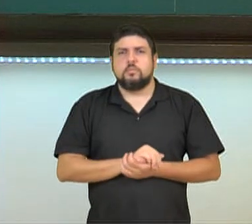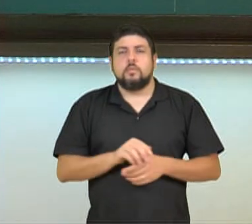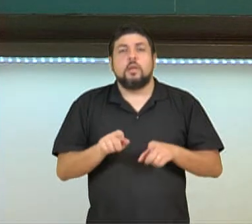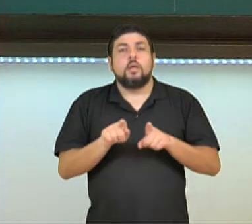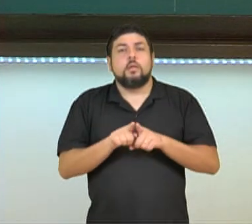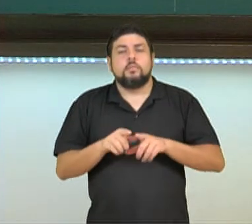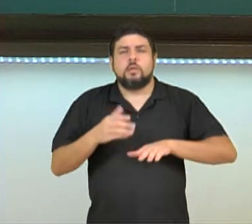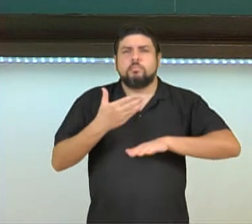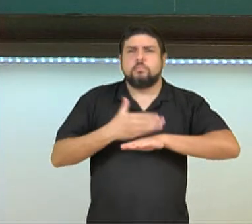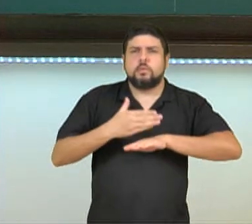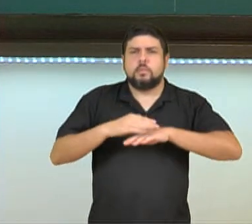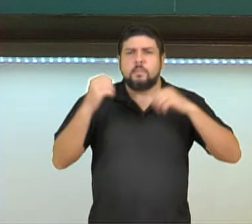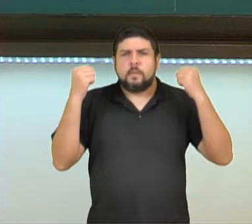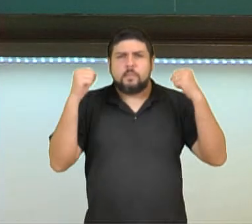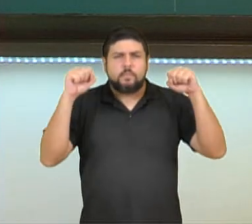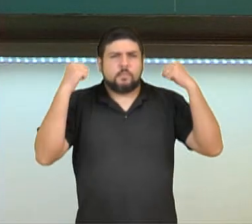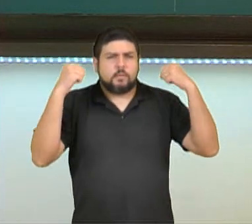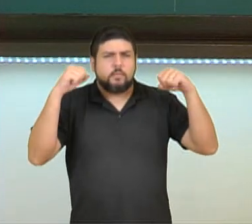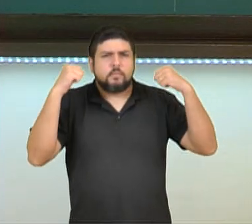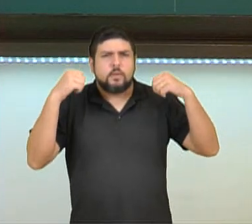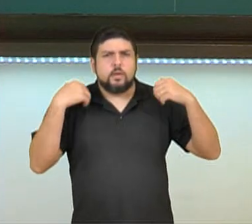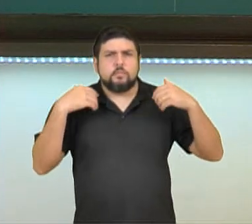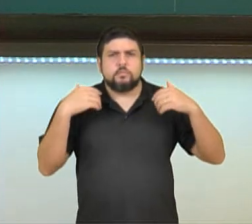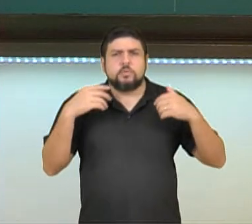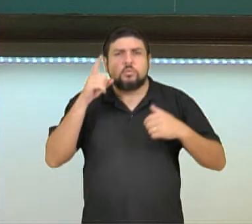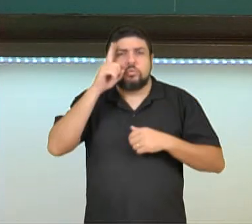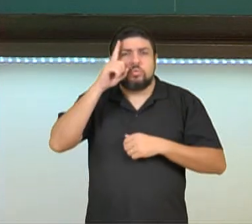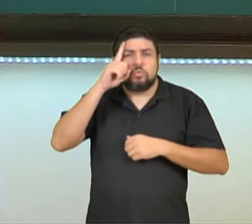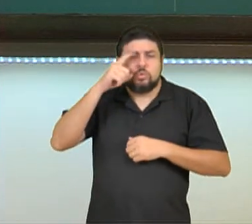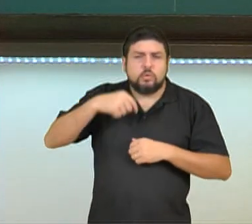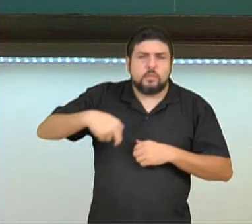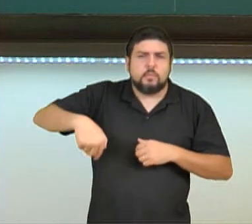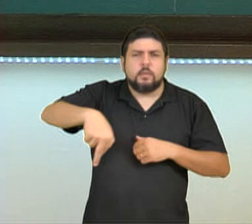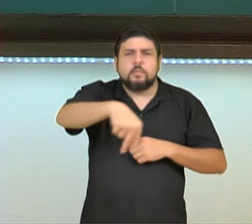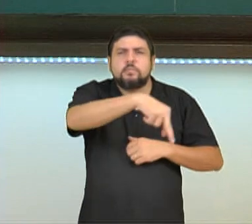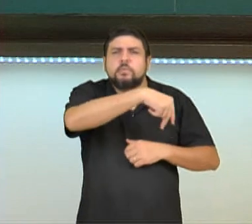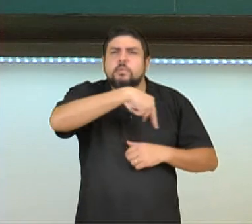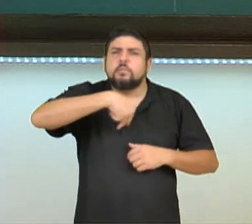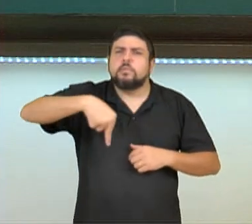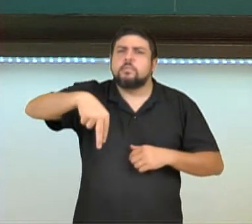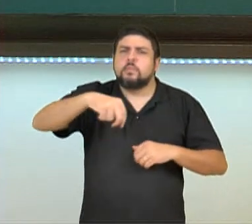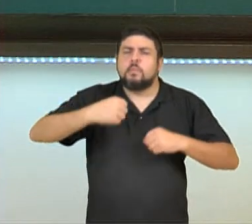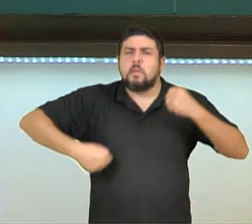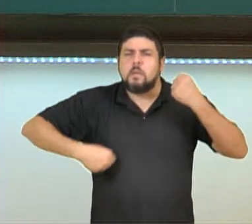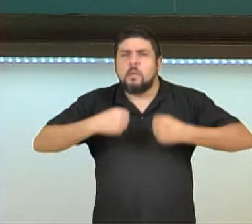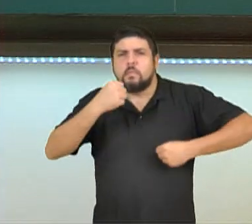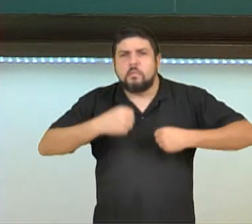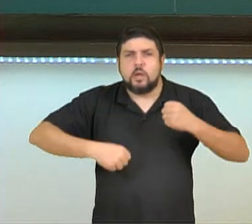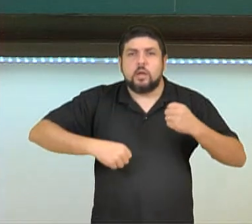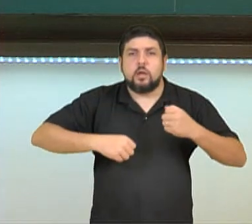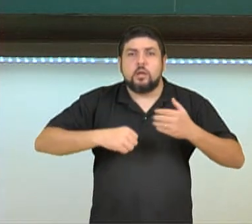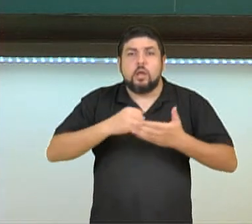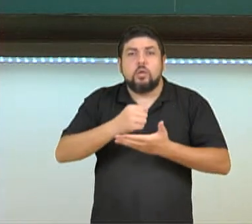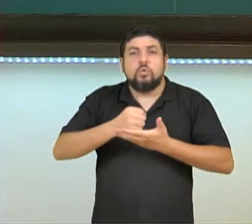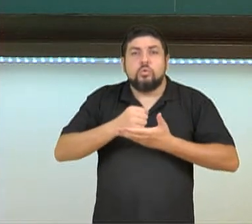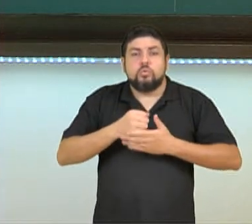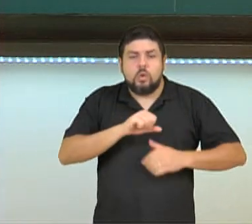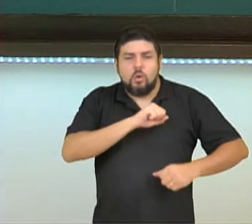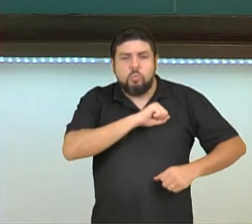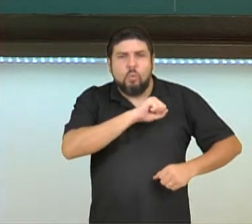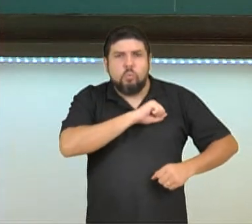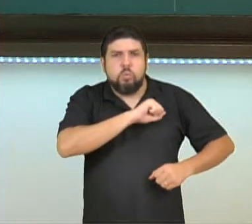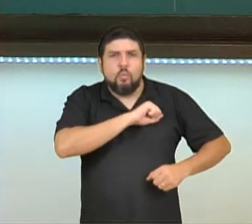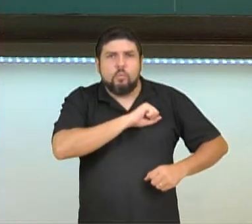atividades físicas, que como nós falamos, essa prática vai melhorar a pulsação das artérias